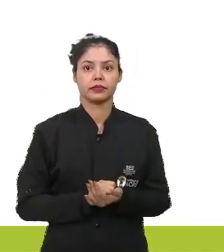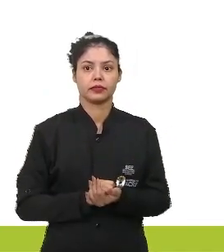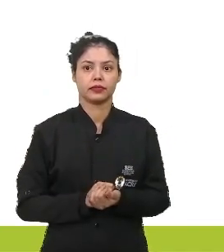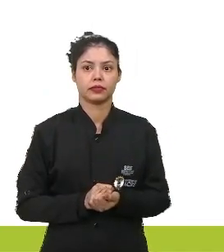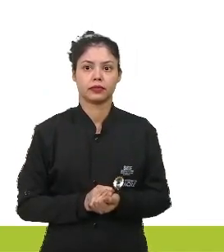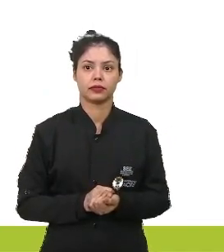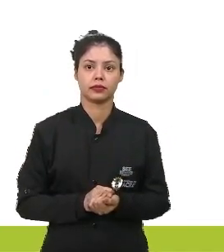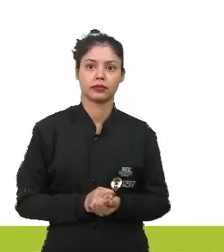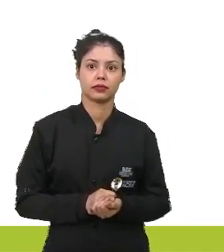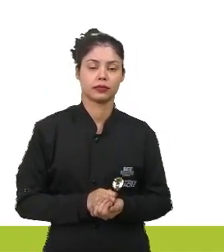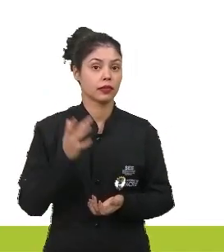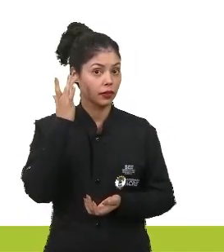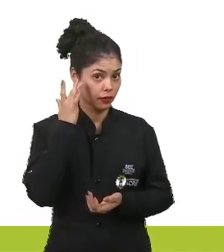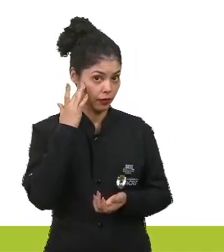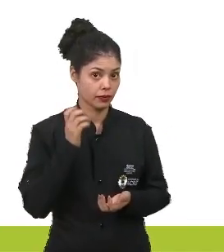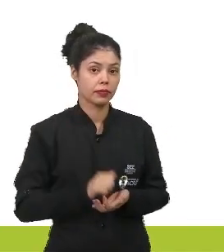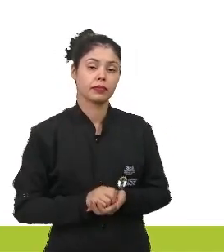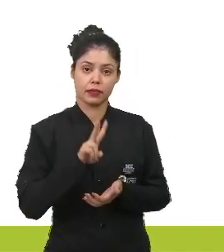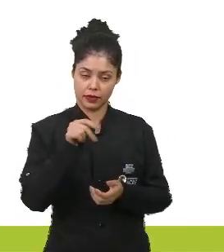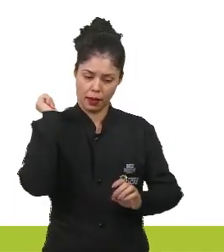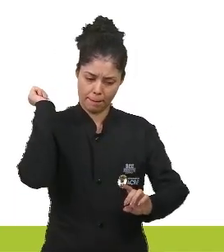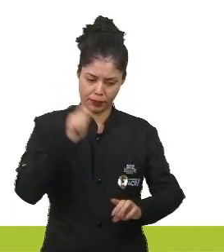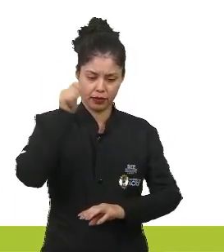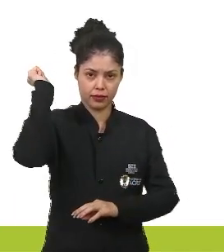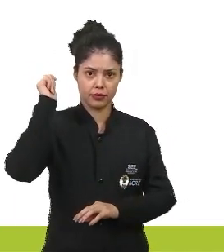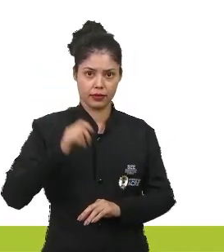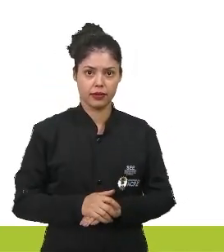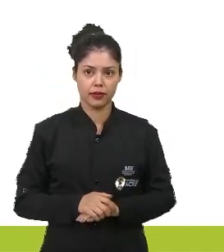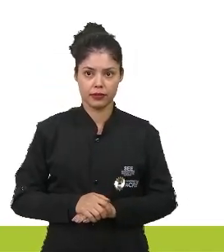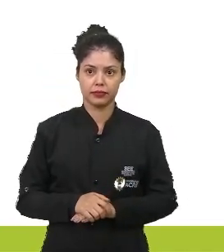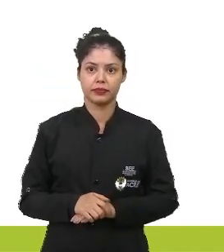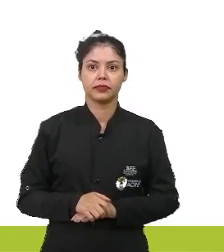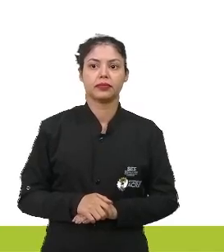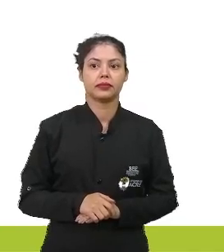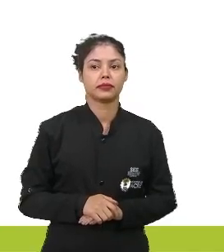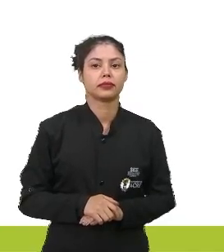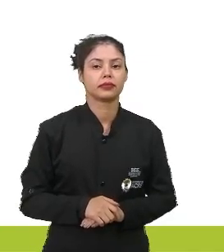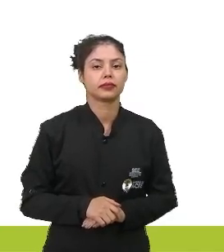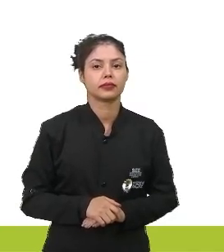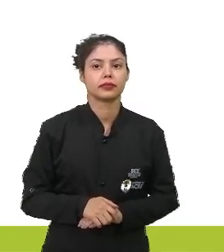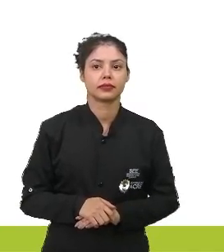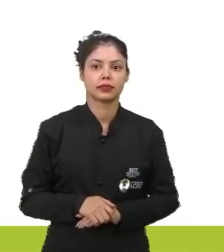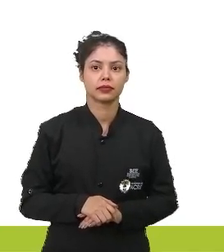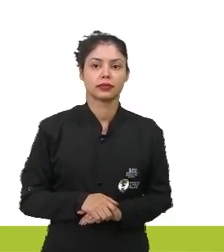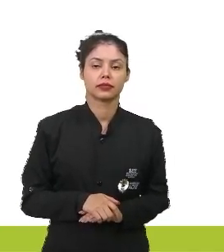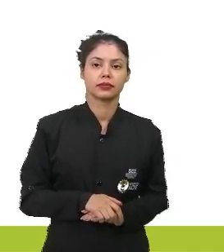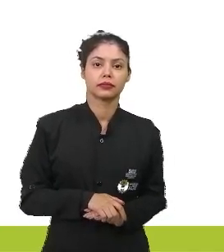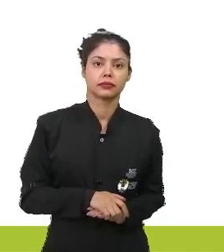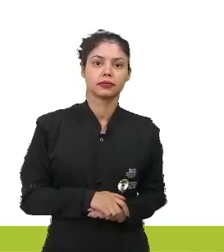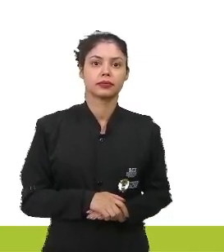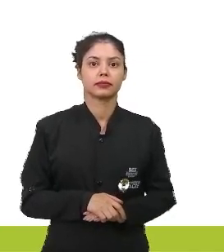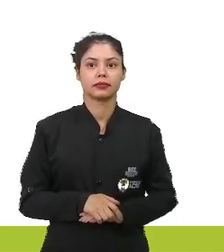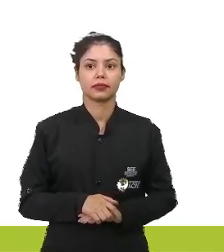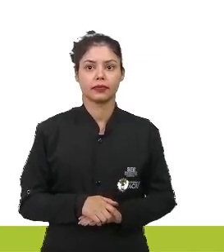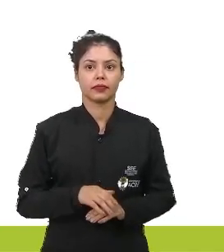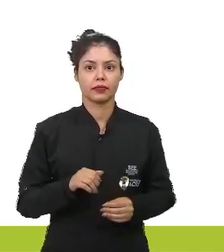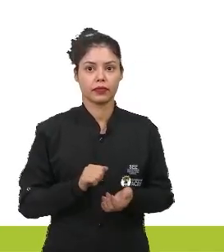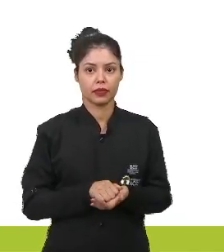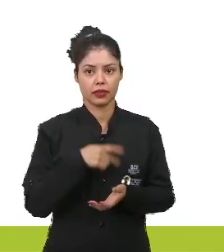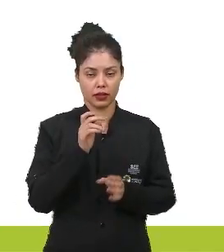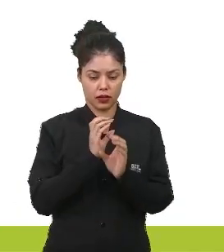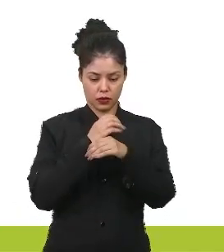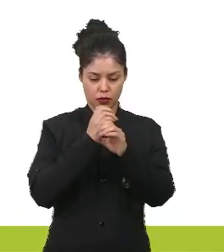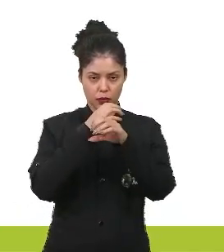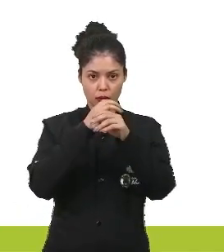Bom, a gente acha que o pai dele vai matar a abelha, né? Vai dar uma pancara na abelha. Não, aí o pai enrola o